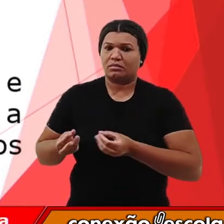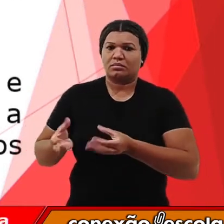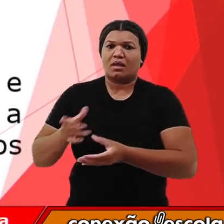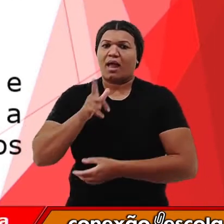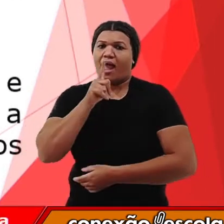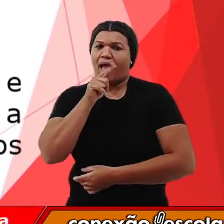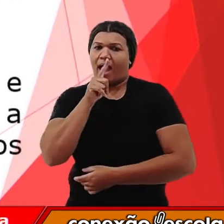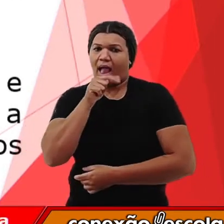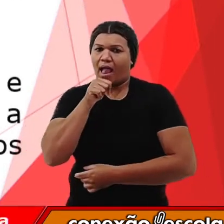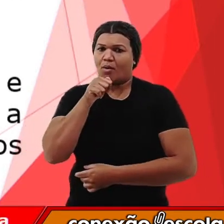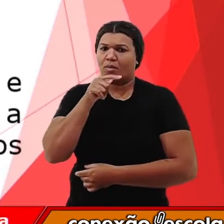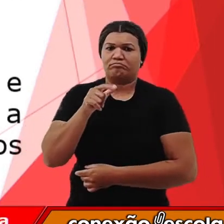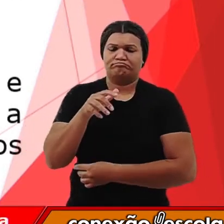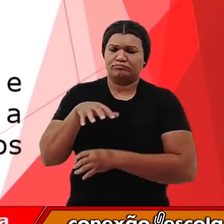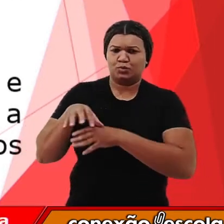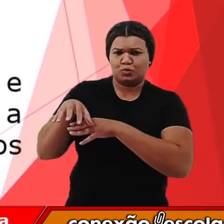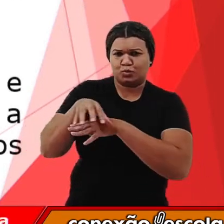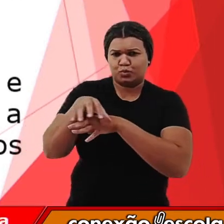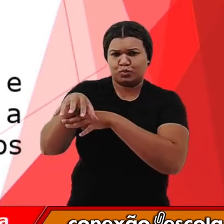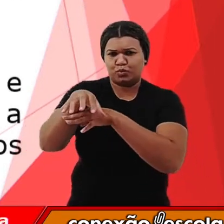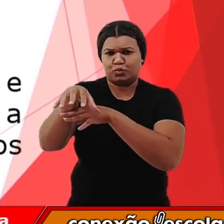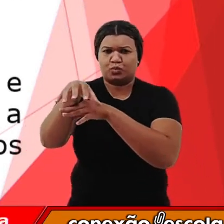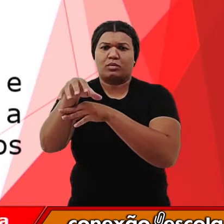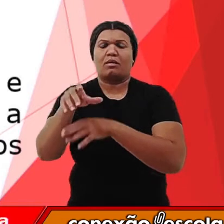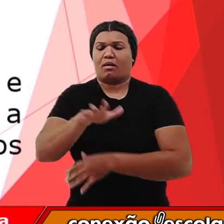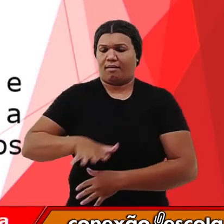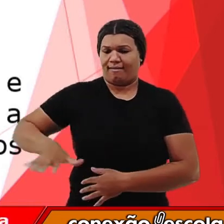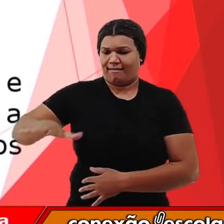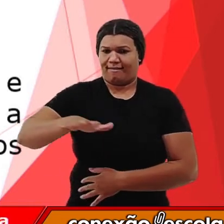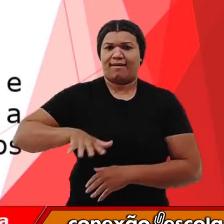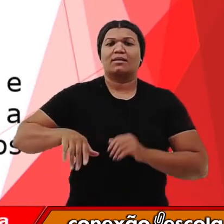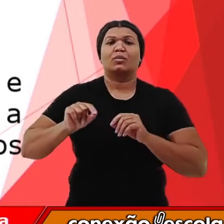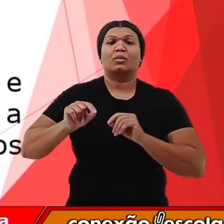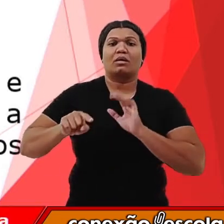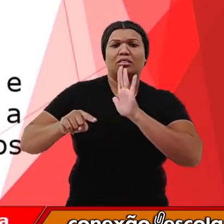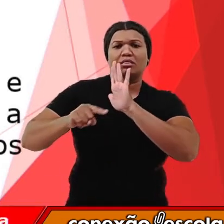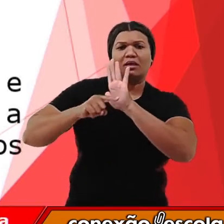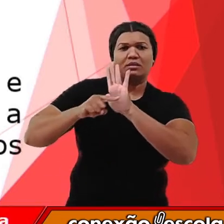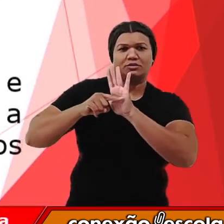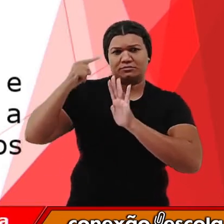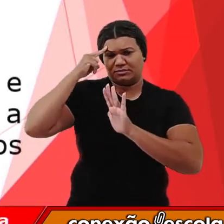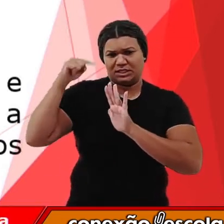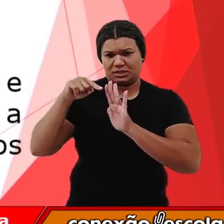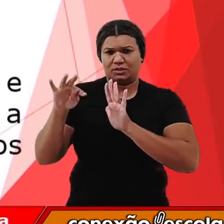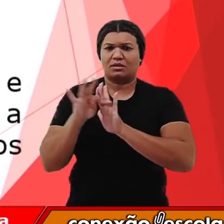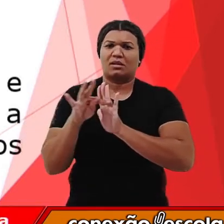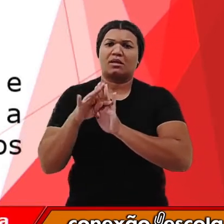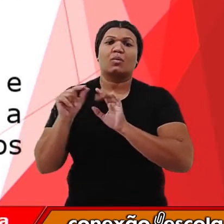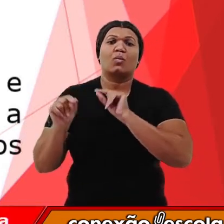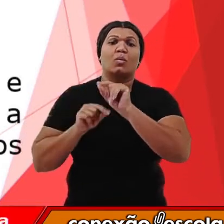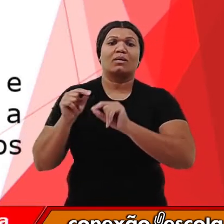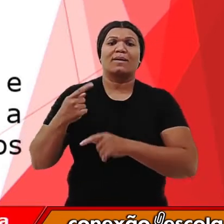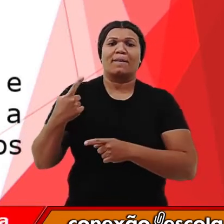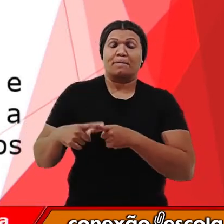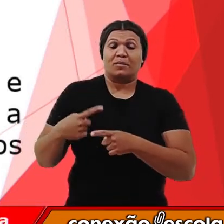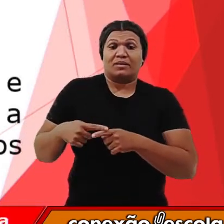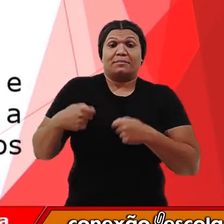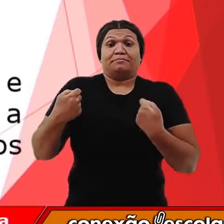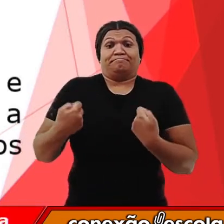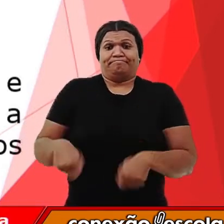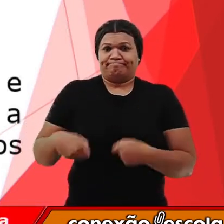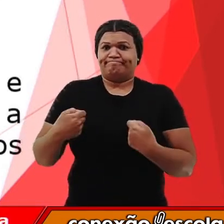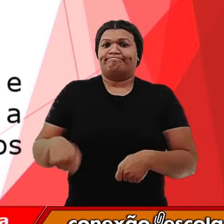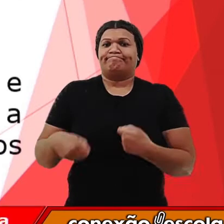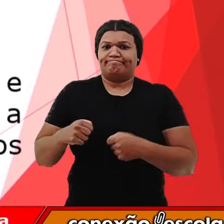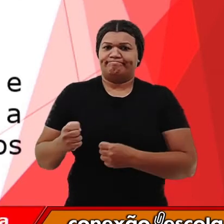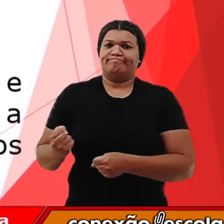cultivos agrícolas. Um dos pontos negativos dessa técnica agrícola se dá pelo fato da necessidade